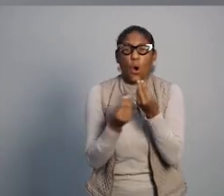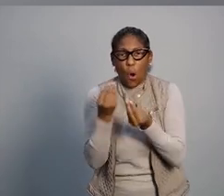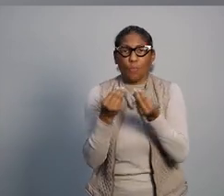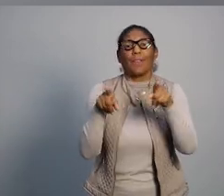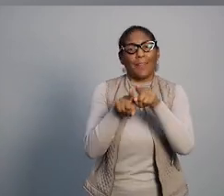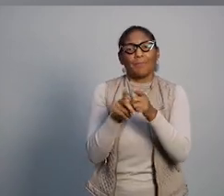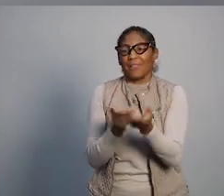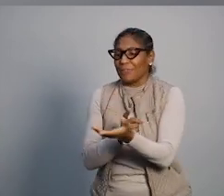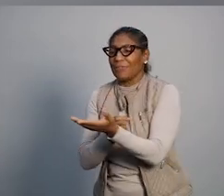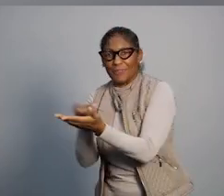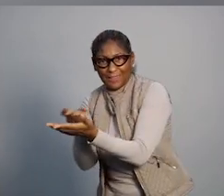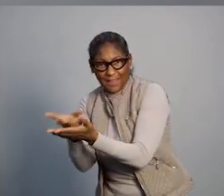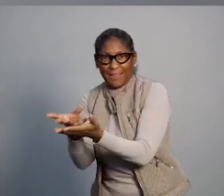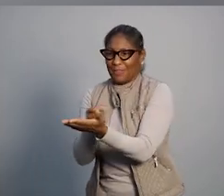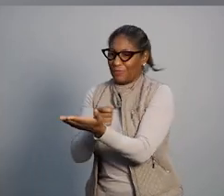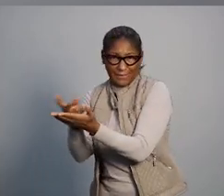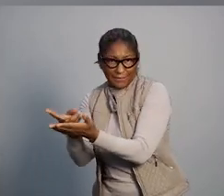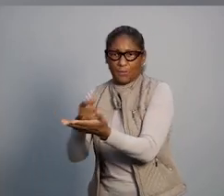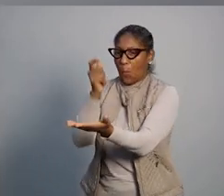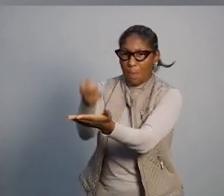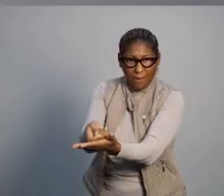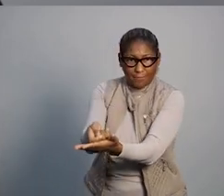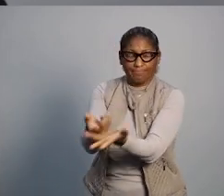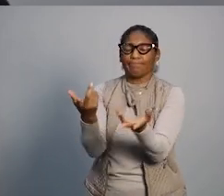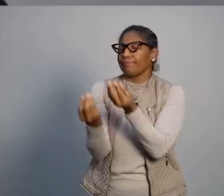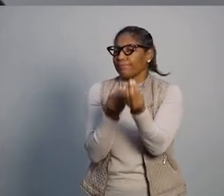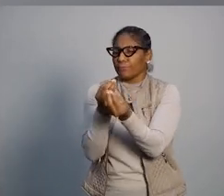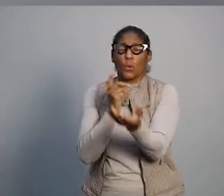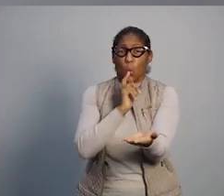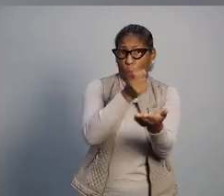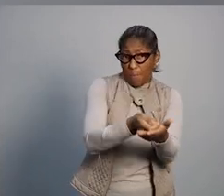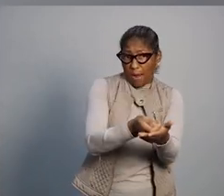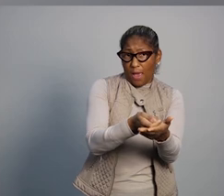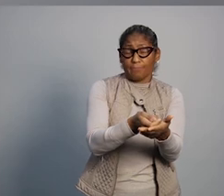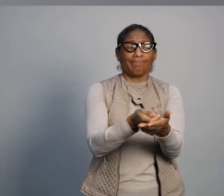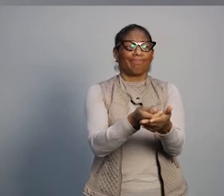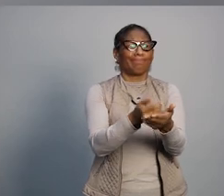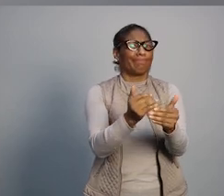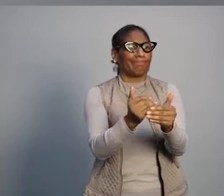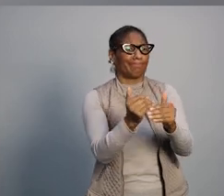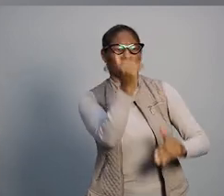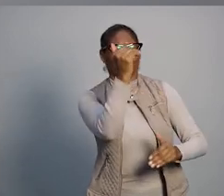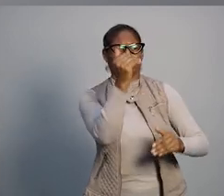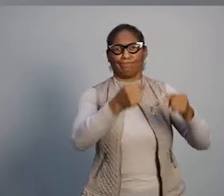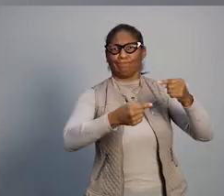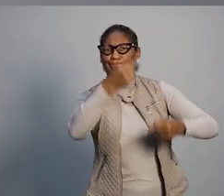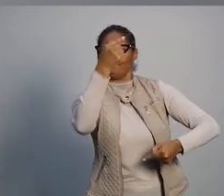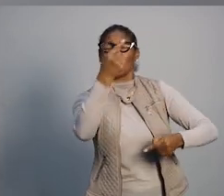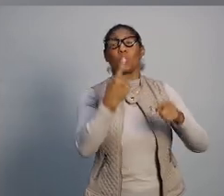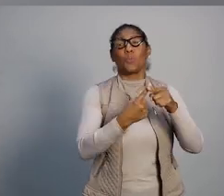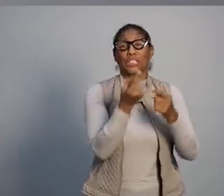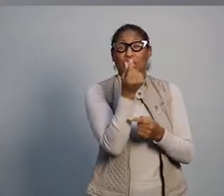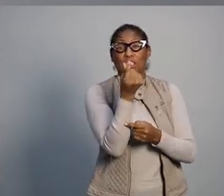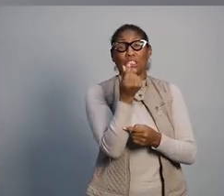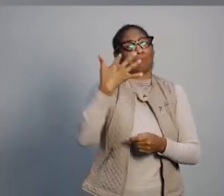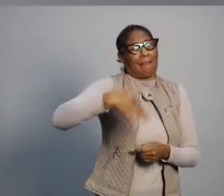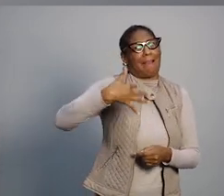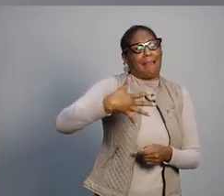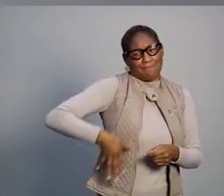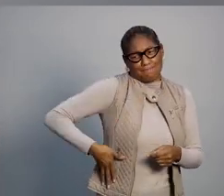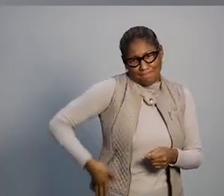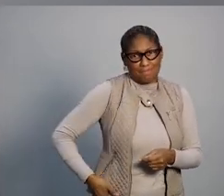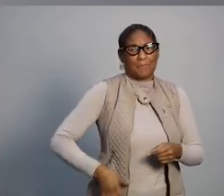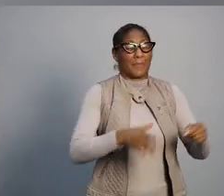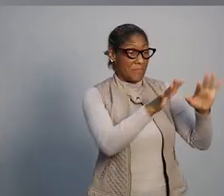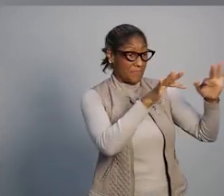e menos a produção e o consumo. Os tributos sobre o consumo tendem a ser mais injustos, porque pesam mais no